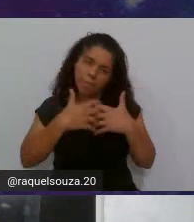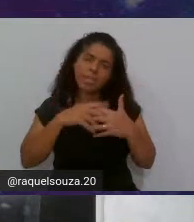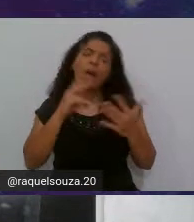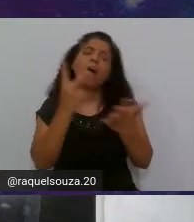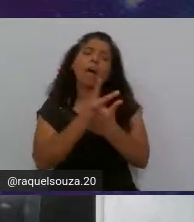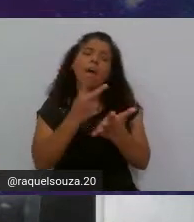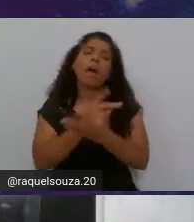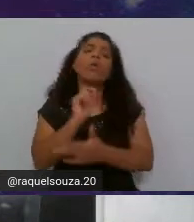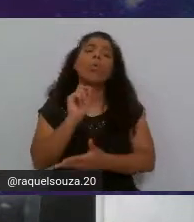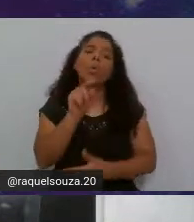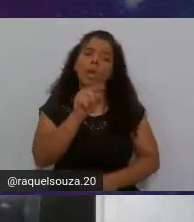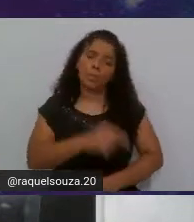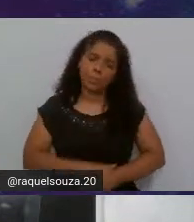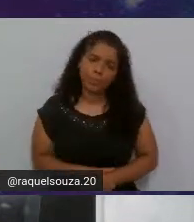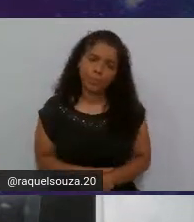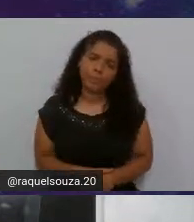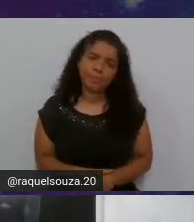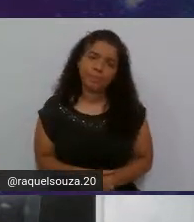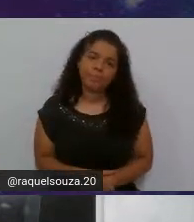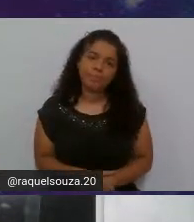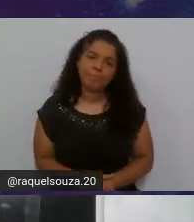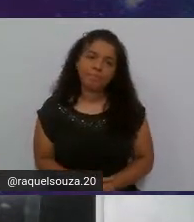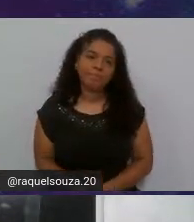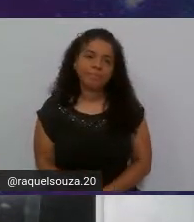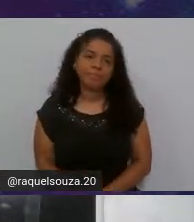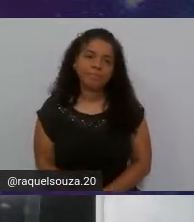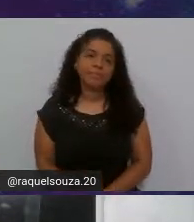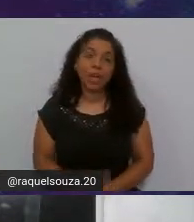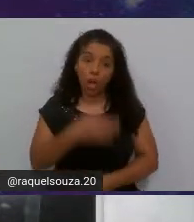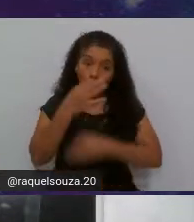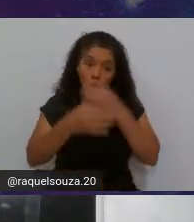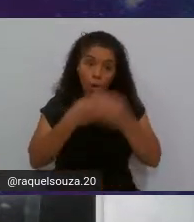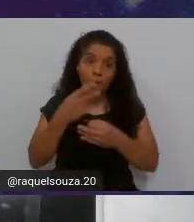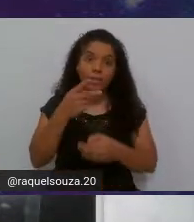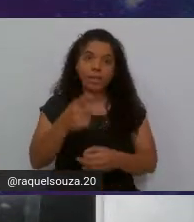errado nesse código, tá bom? Comentem aí.